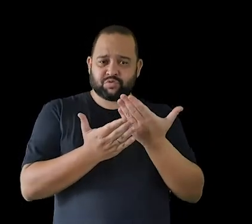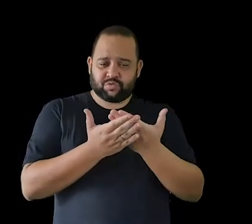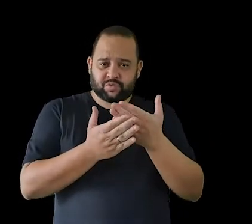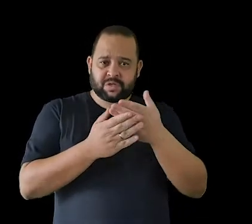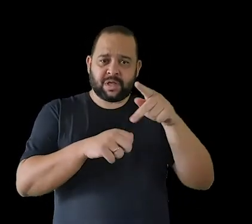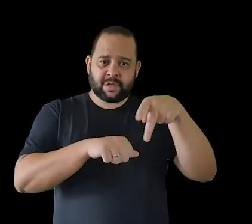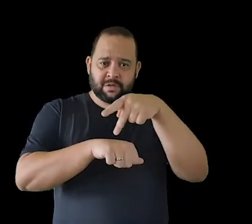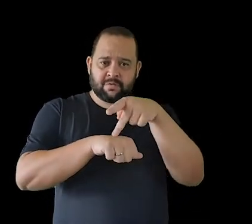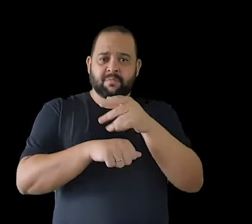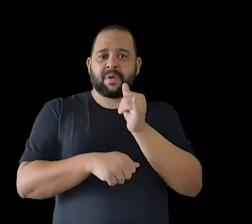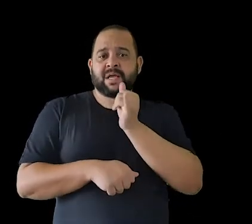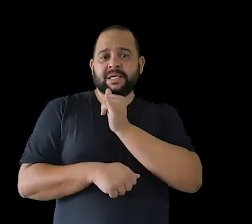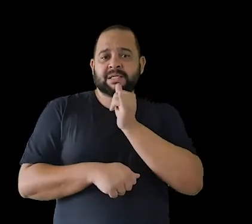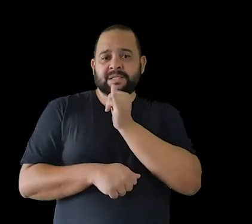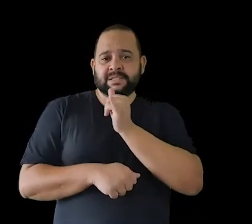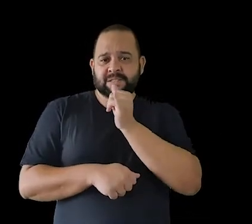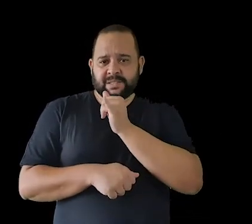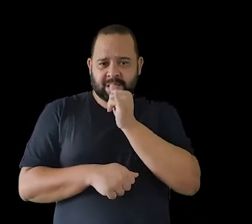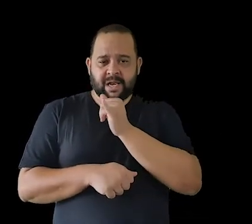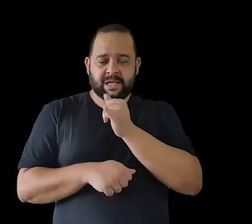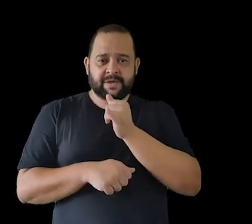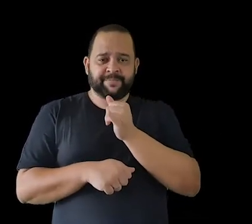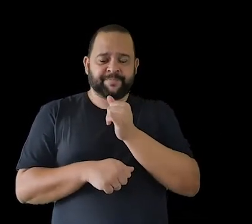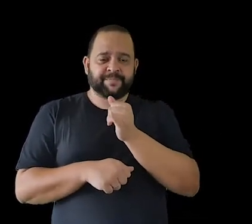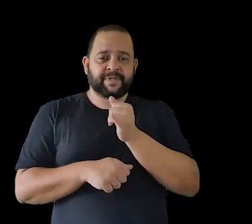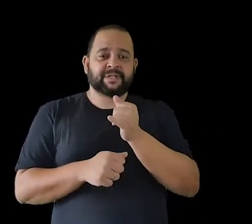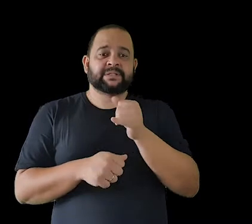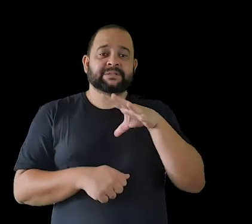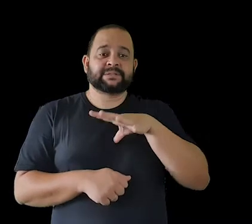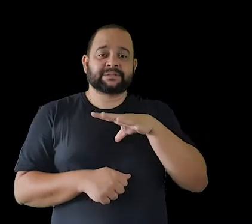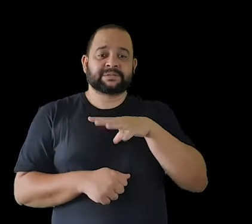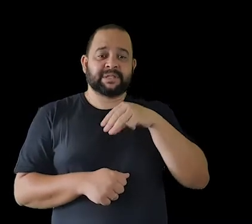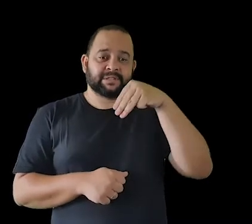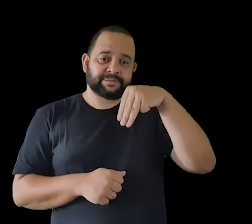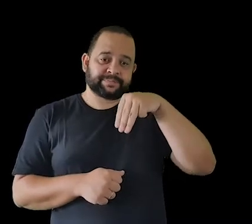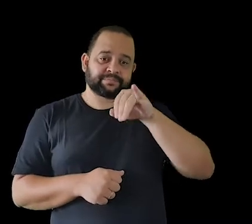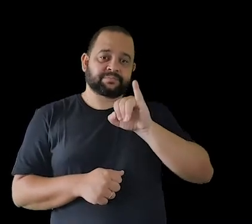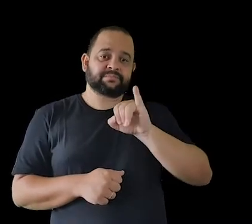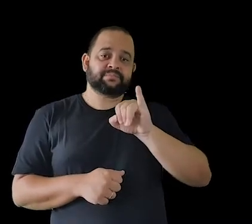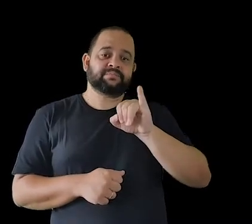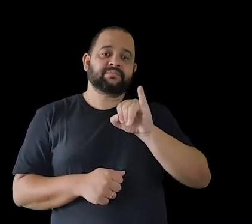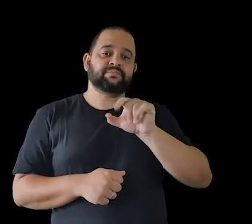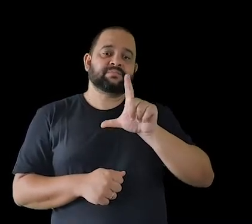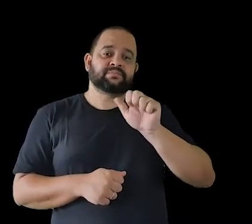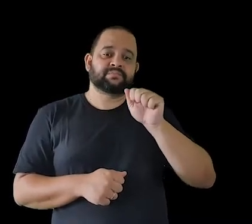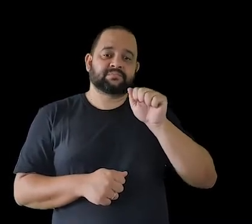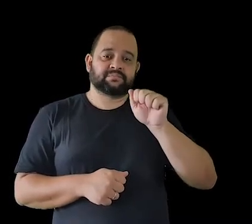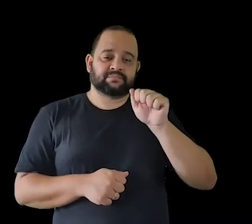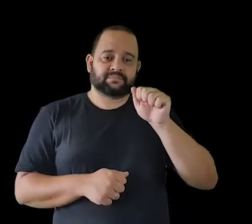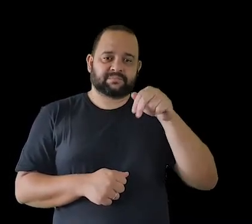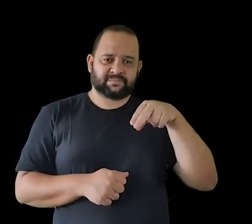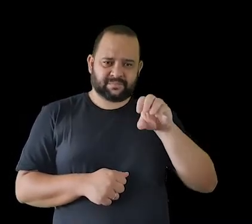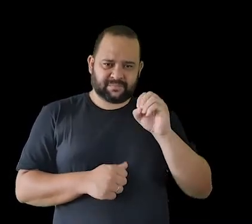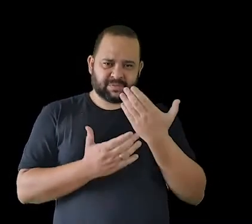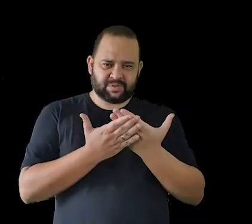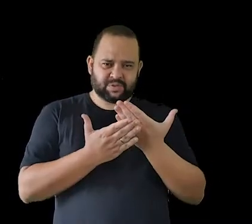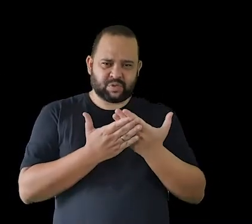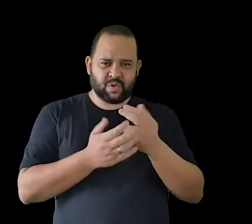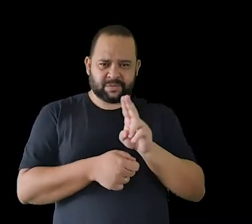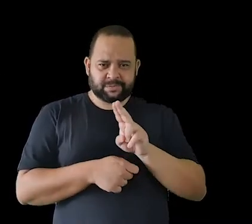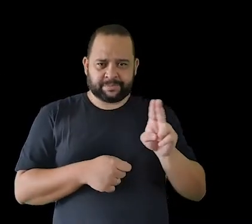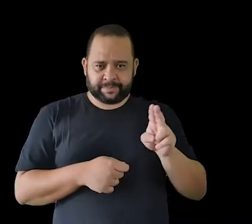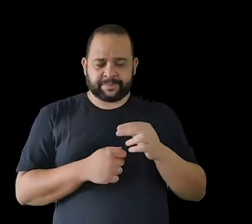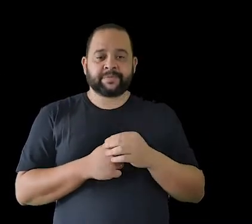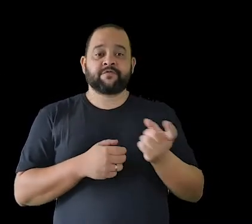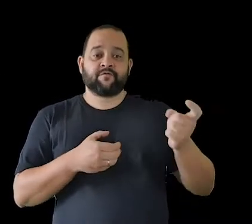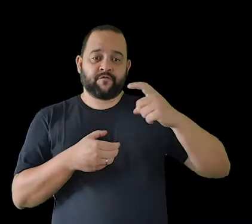na Escola Cívica de Milano, e onde ela tocou, ela deu vários concertos por lá. De volta aqui para